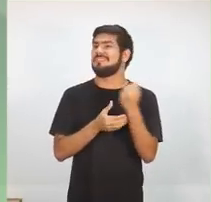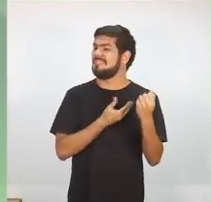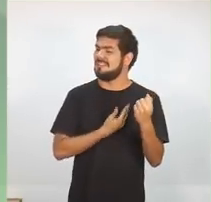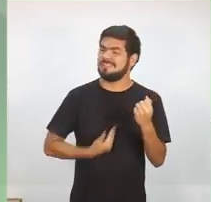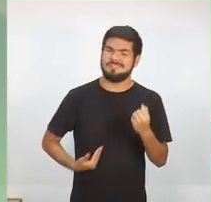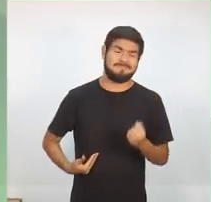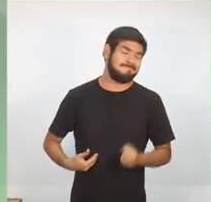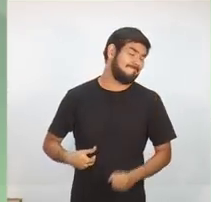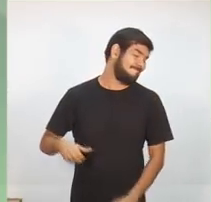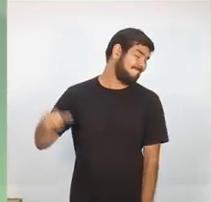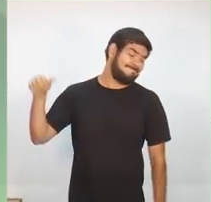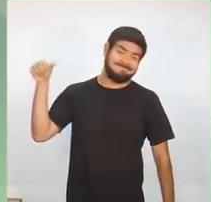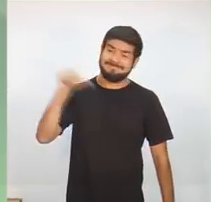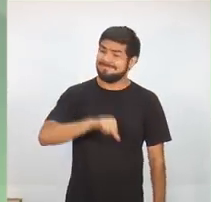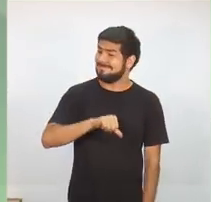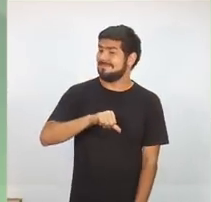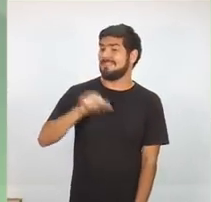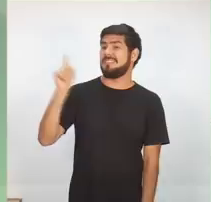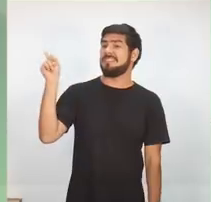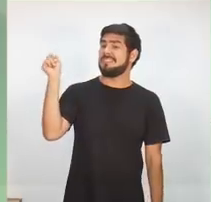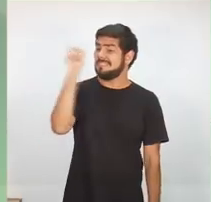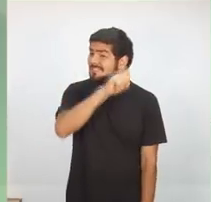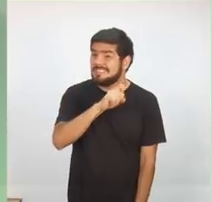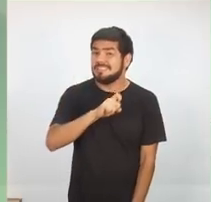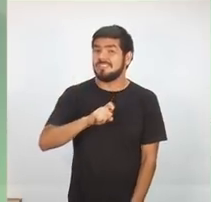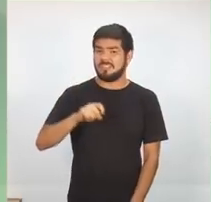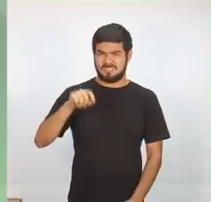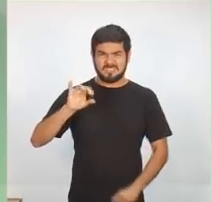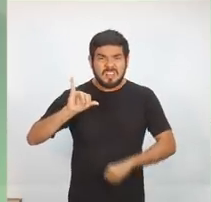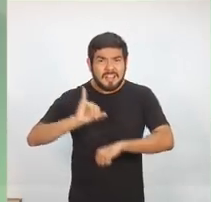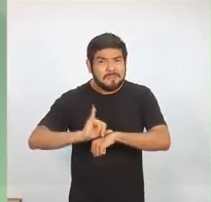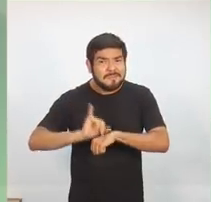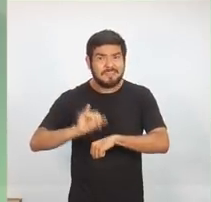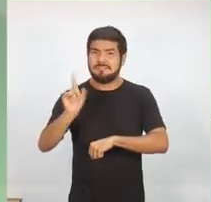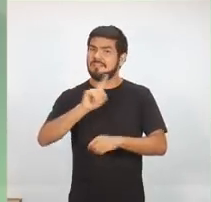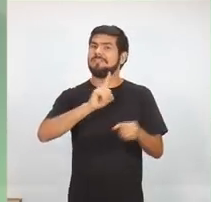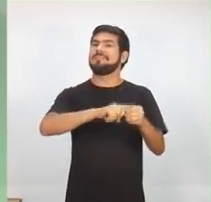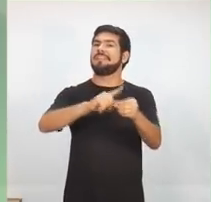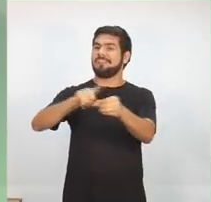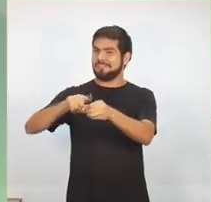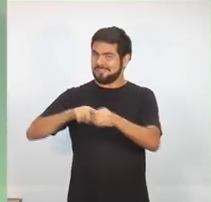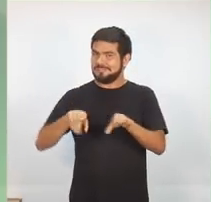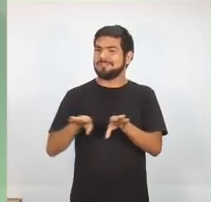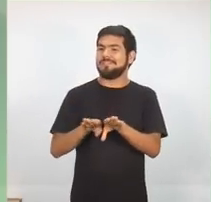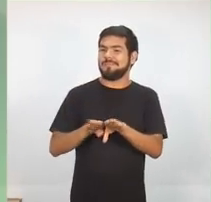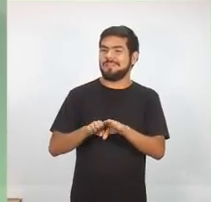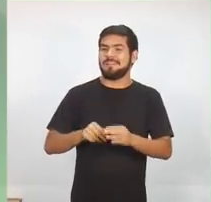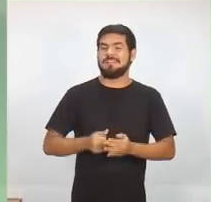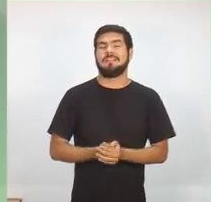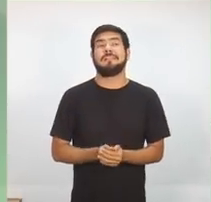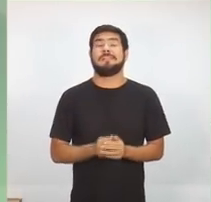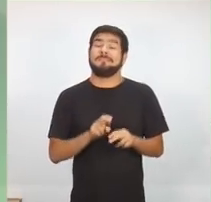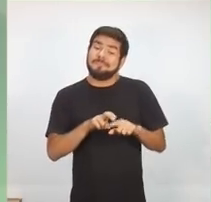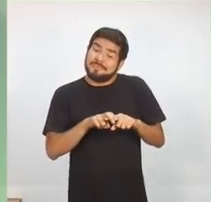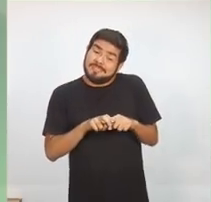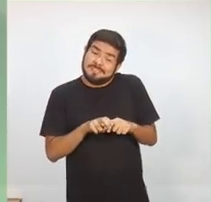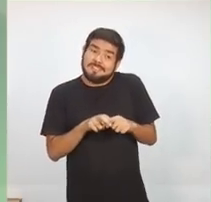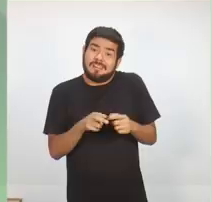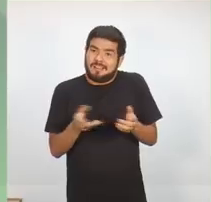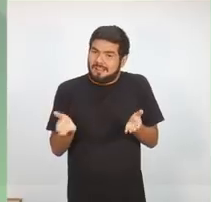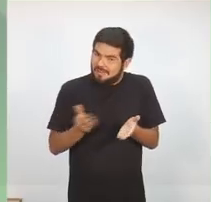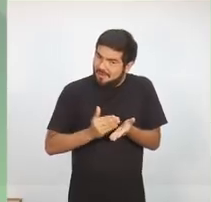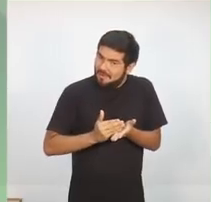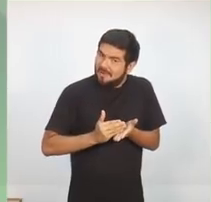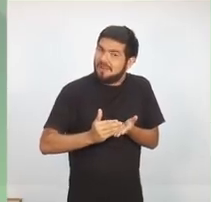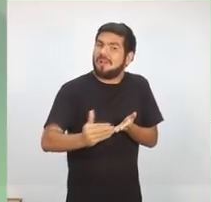precária, caótica. E não só na capital, também no interior do estado. É por isso que, a partir de